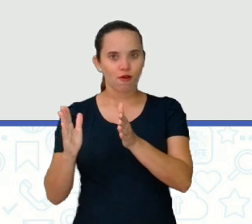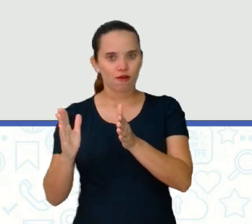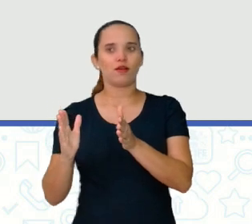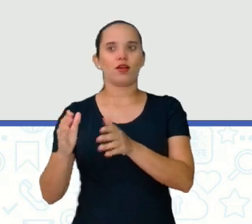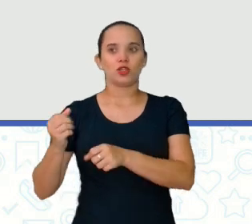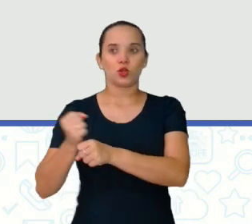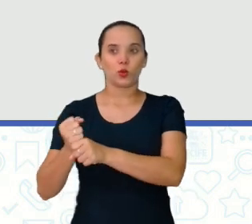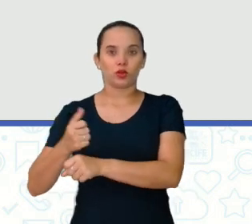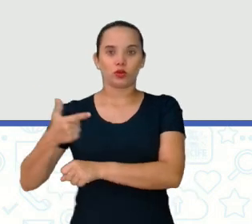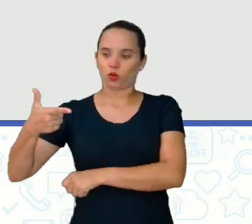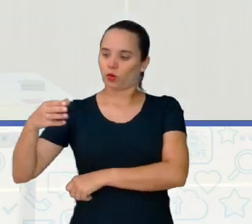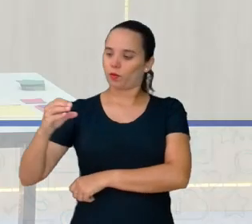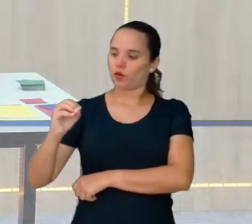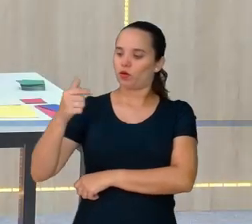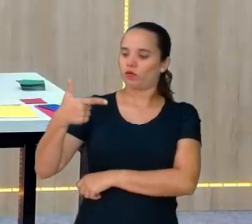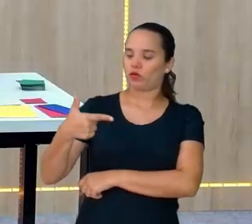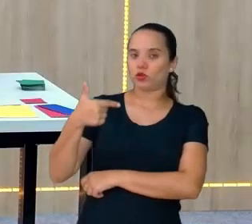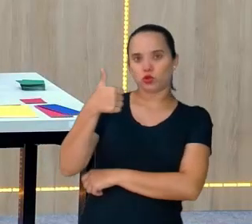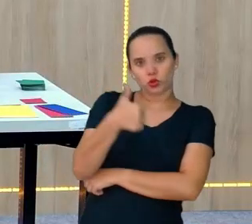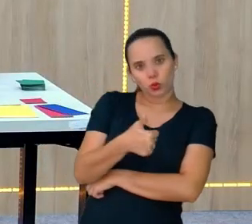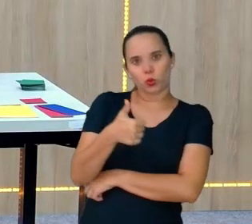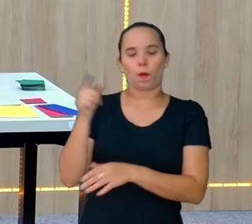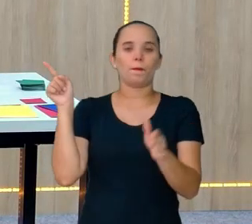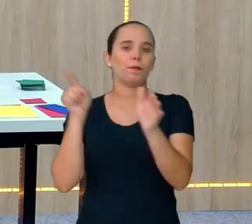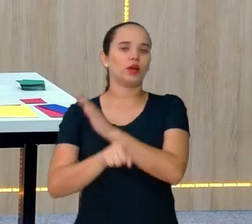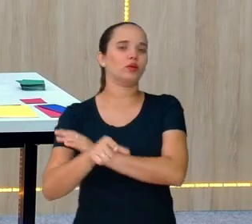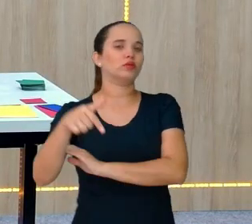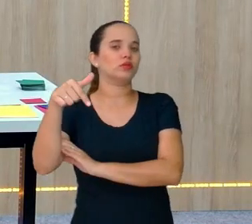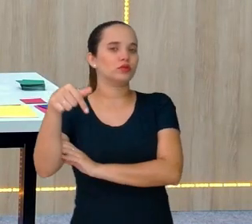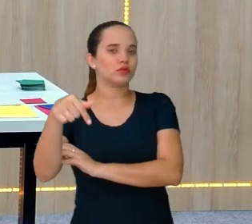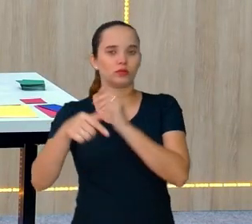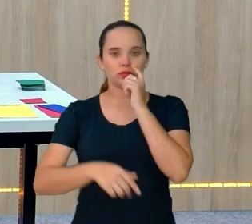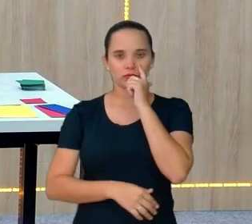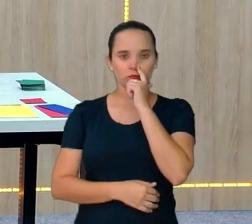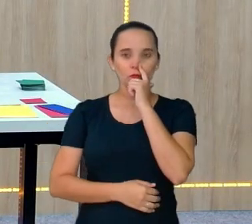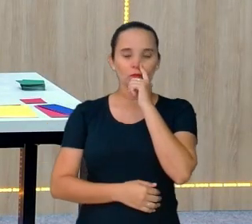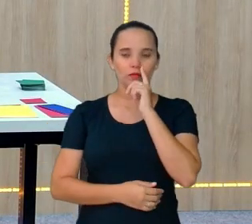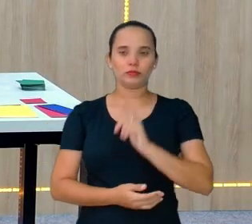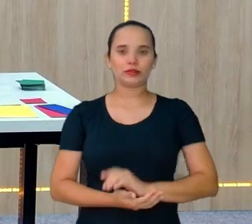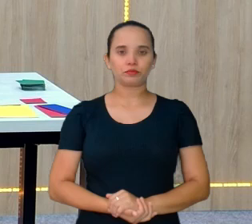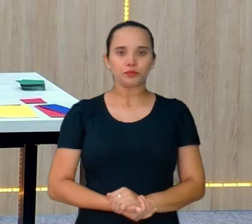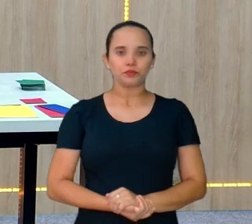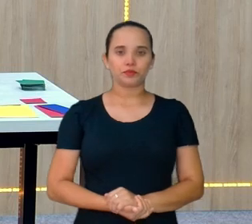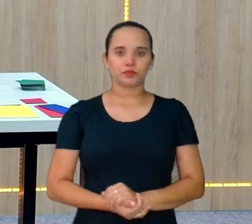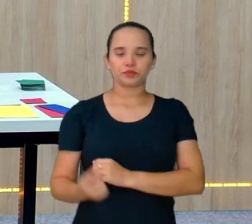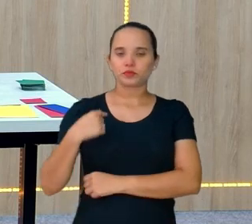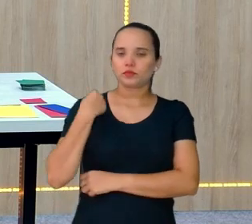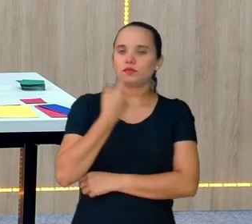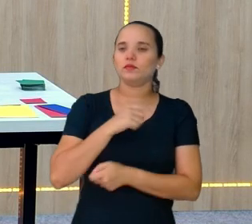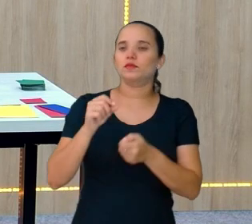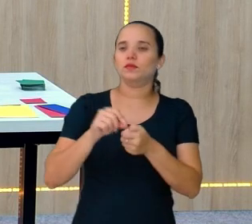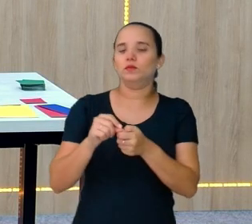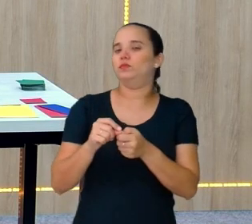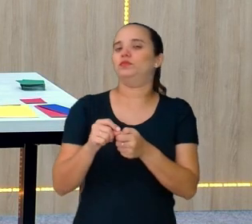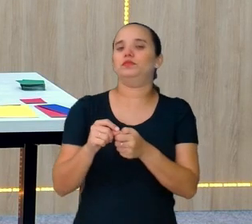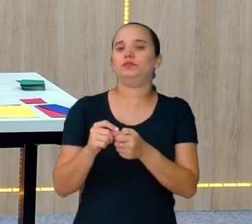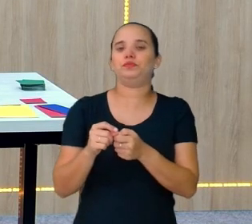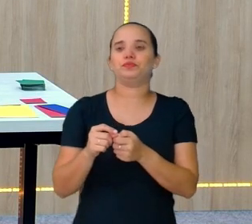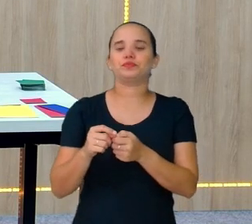sete. O que a gente vai fazer é o que mais simples da matemática.